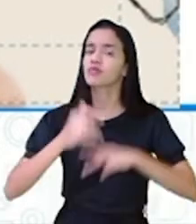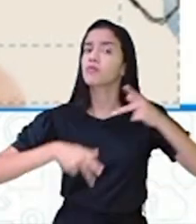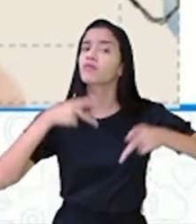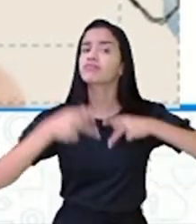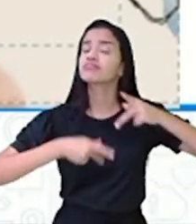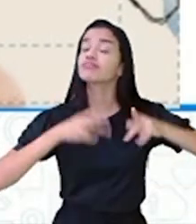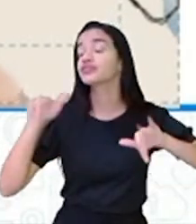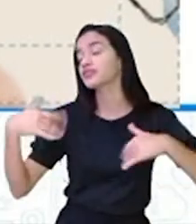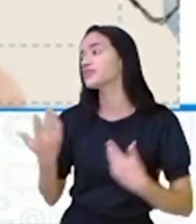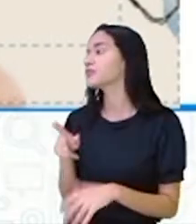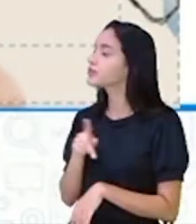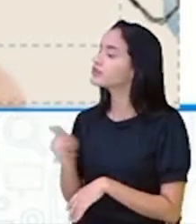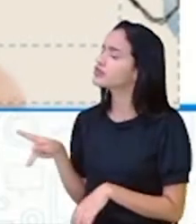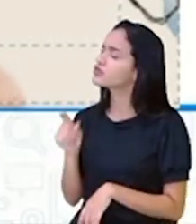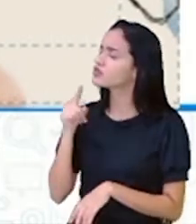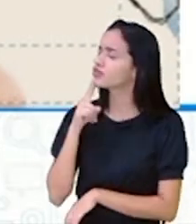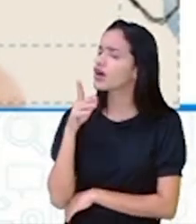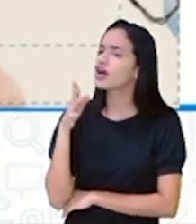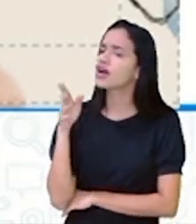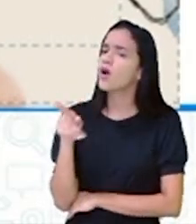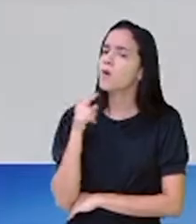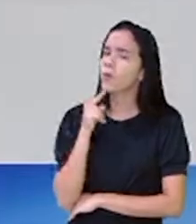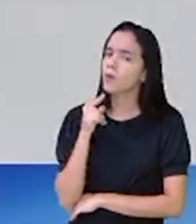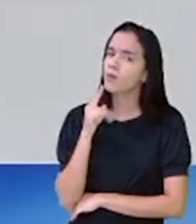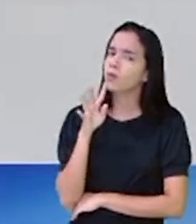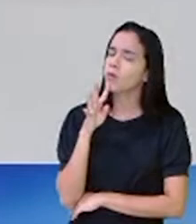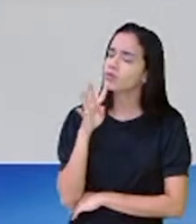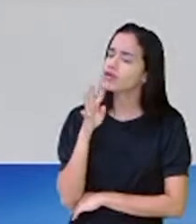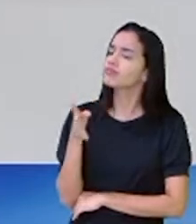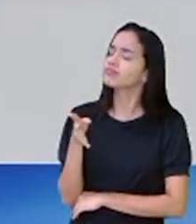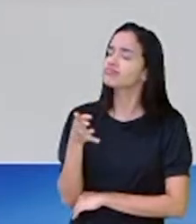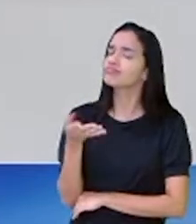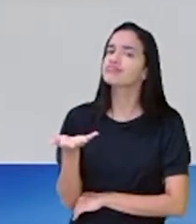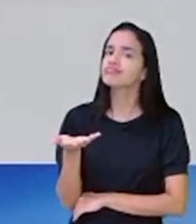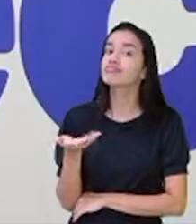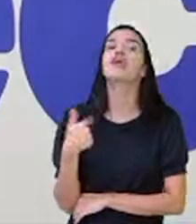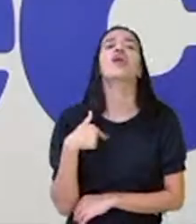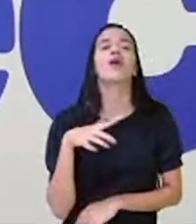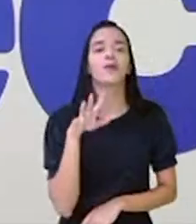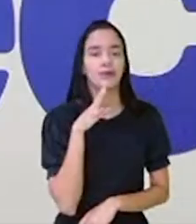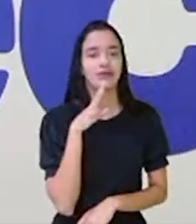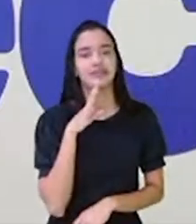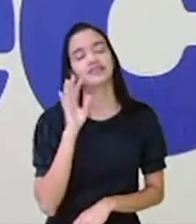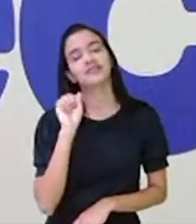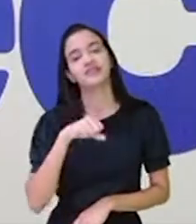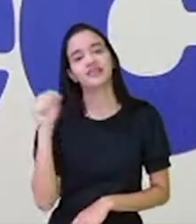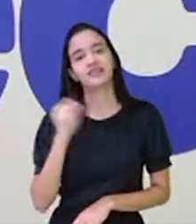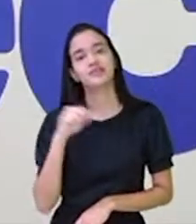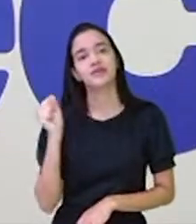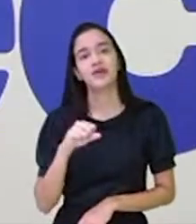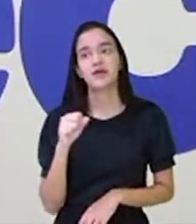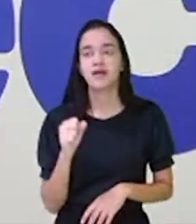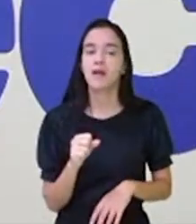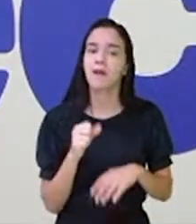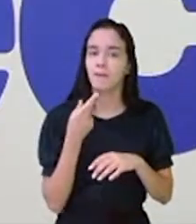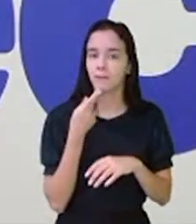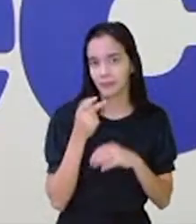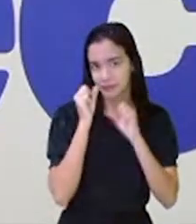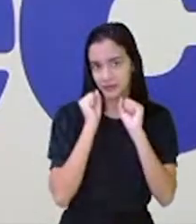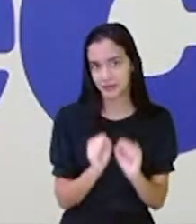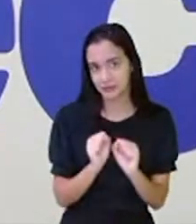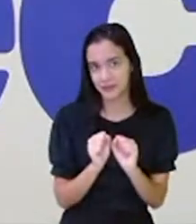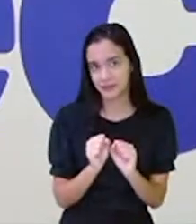Professora Cátia, você conhece algum ditado popular? Conheço, sim. Posso dizer um? Com certeza.